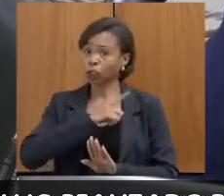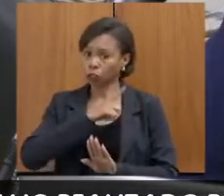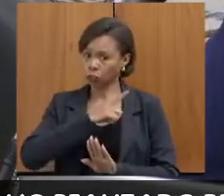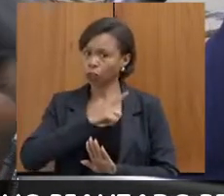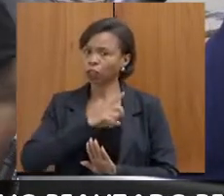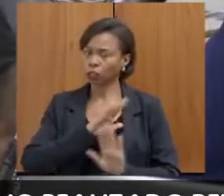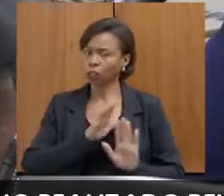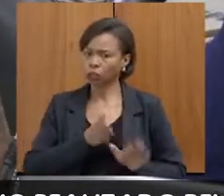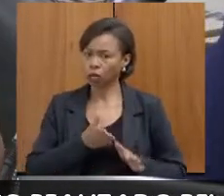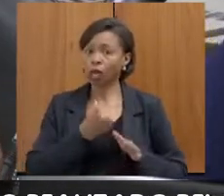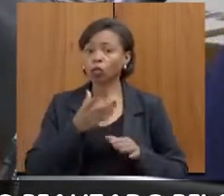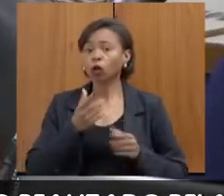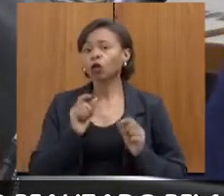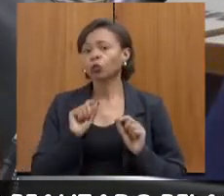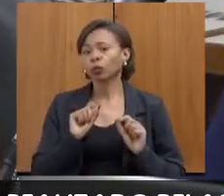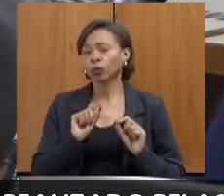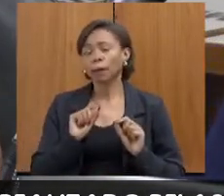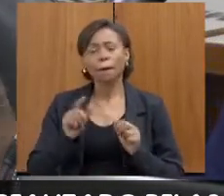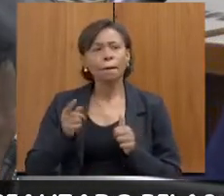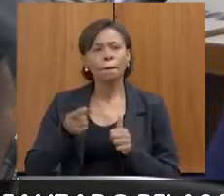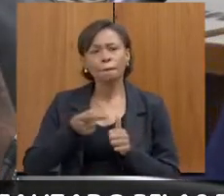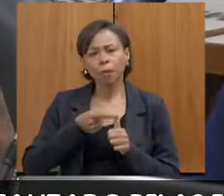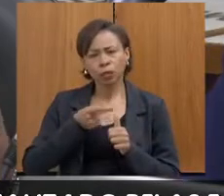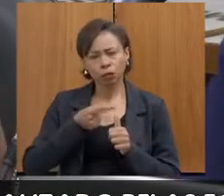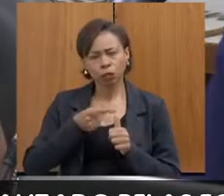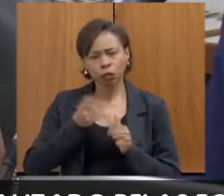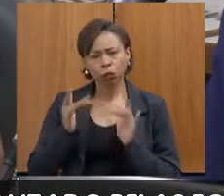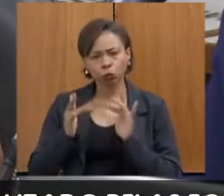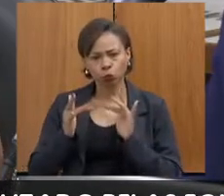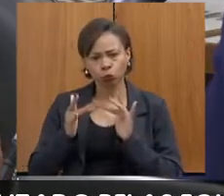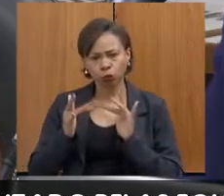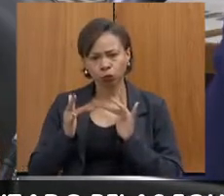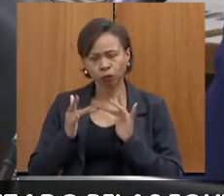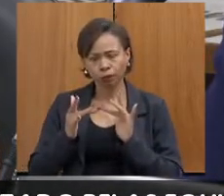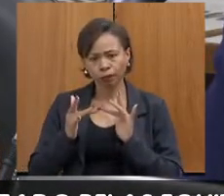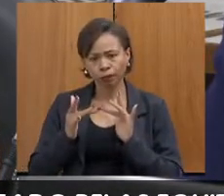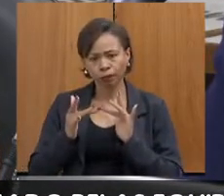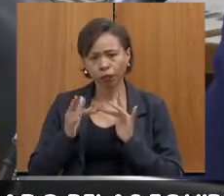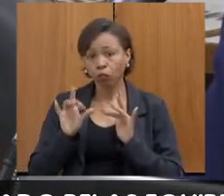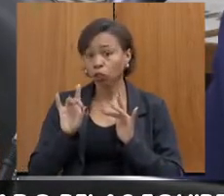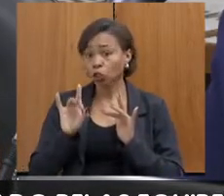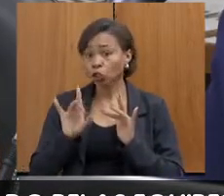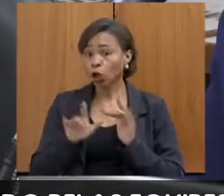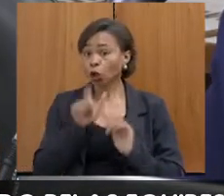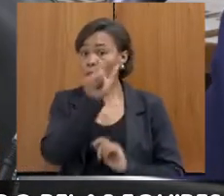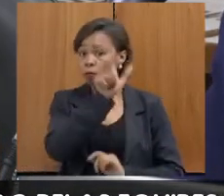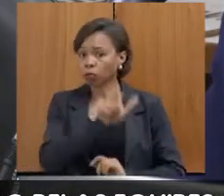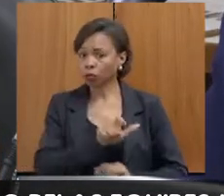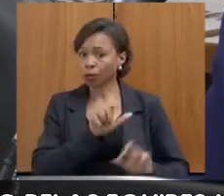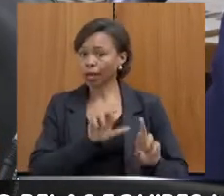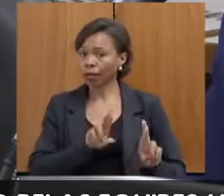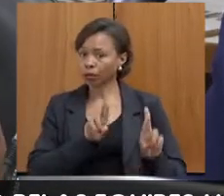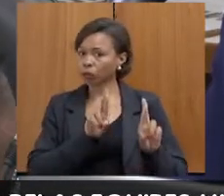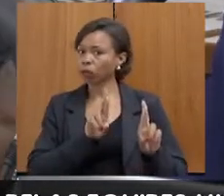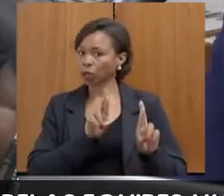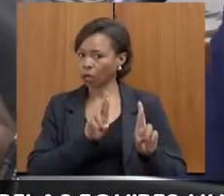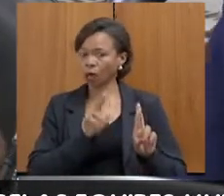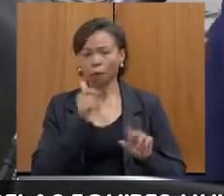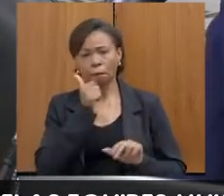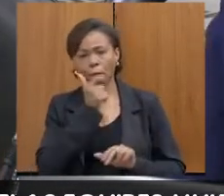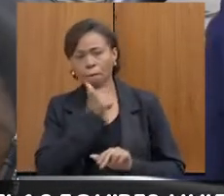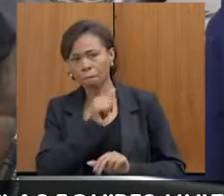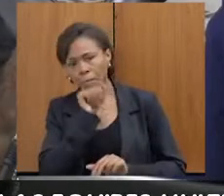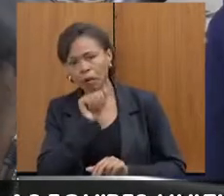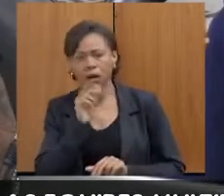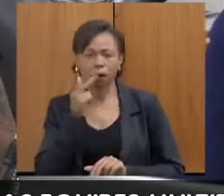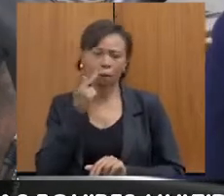A gente faz os encaminhamentos, o primeiro contato que se tem é apenas com o responsável legal mesmo, ali para poder relatar,